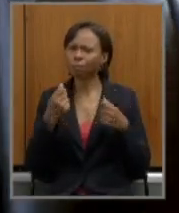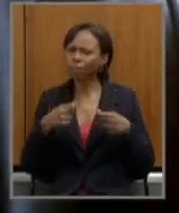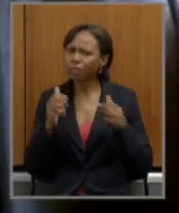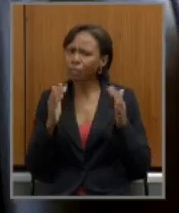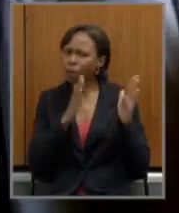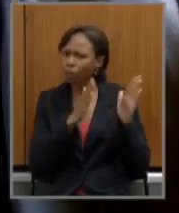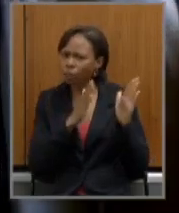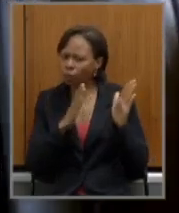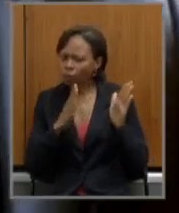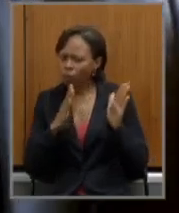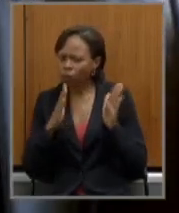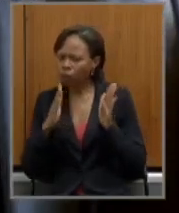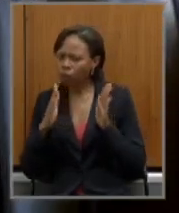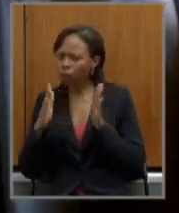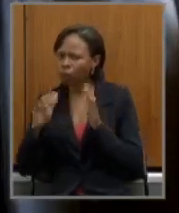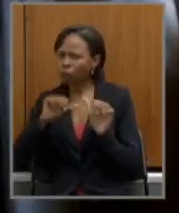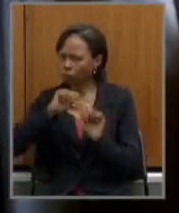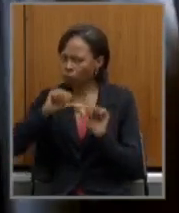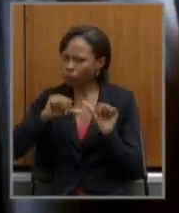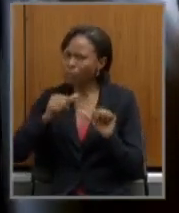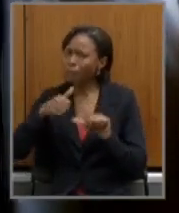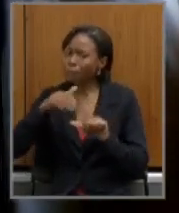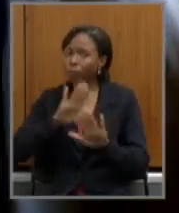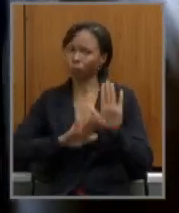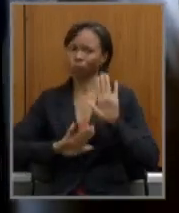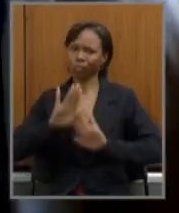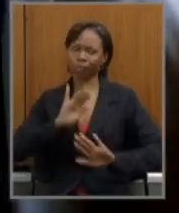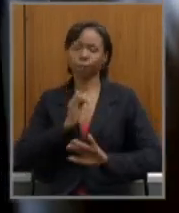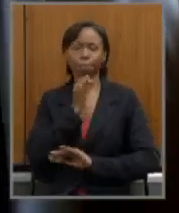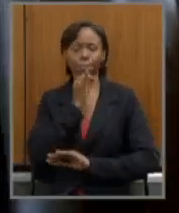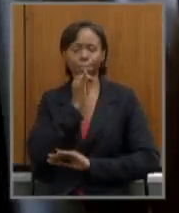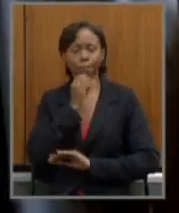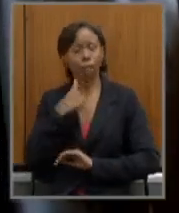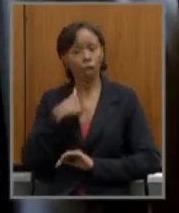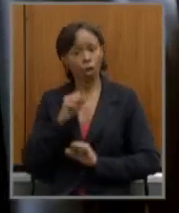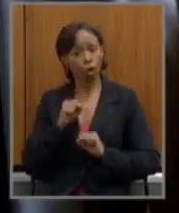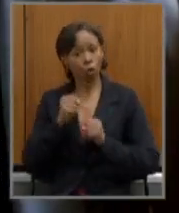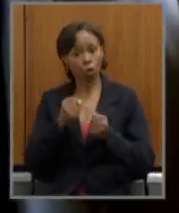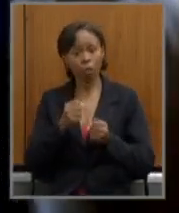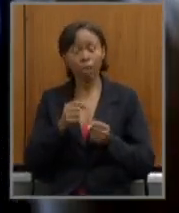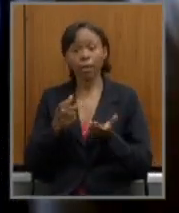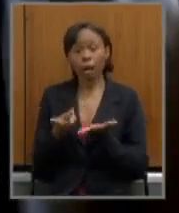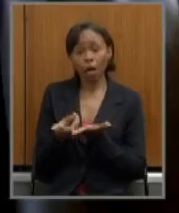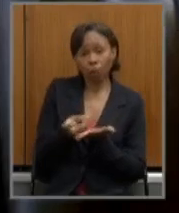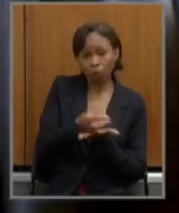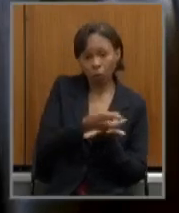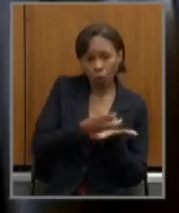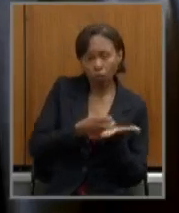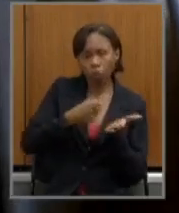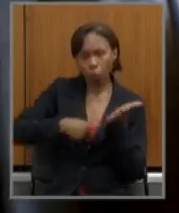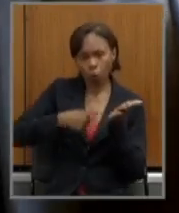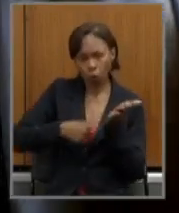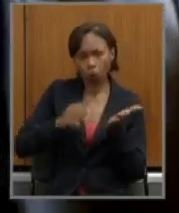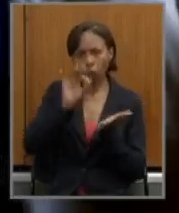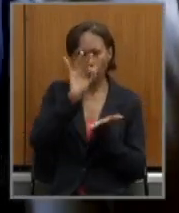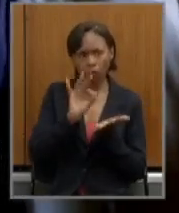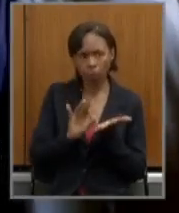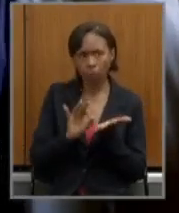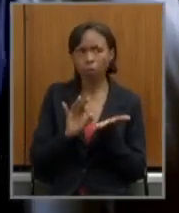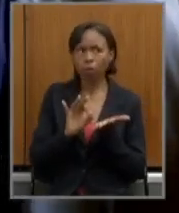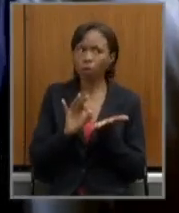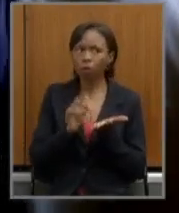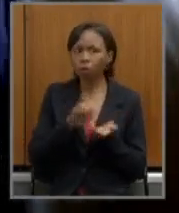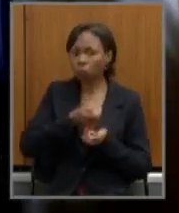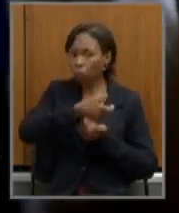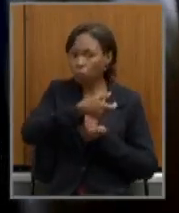cuidadosa por exemplo eu defendo que as alíquotas de contribuição do inativo e do pessoal do ativo